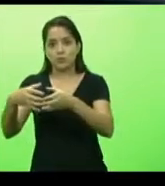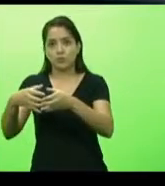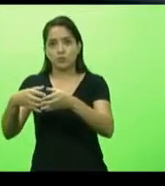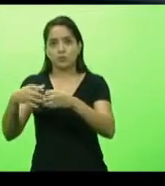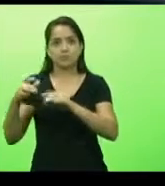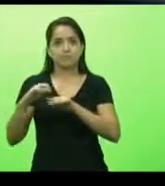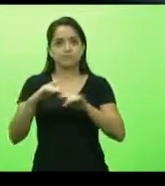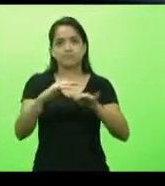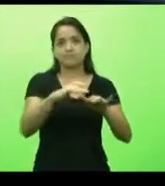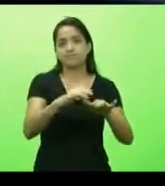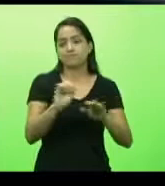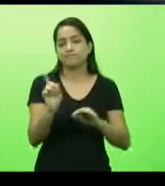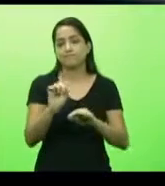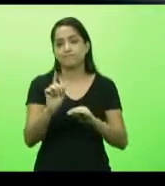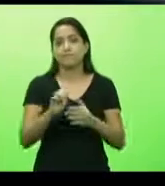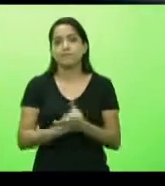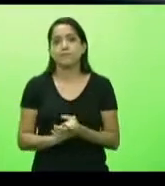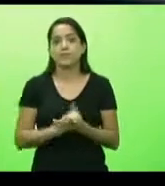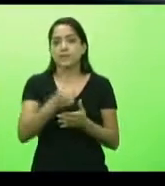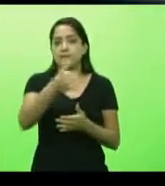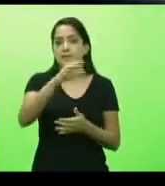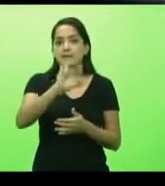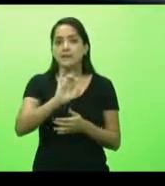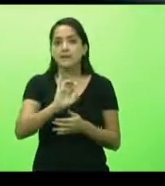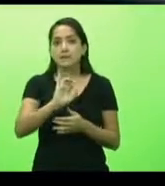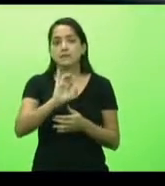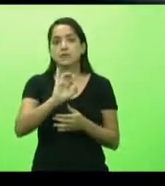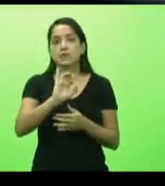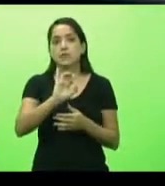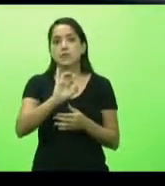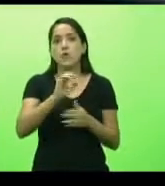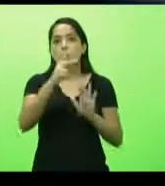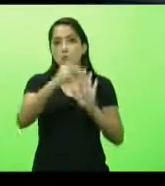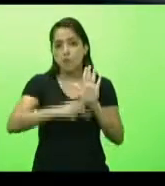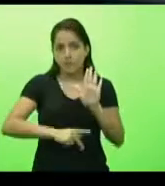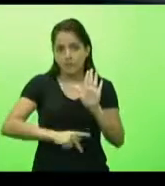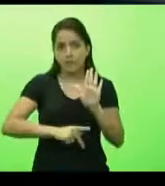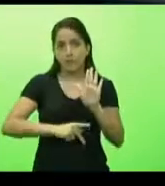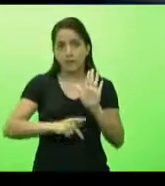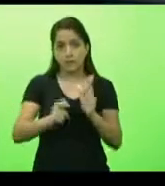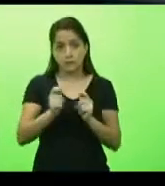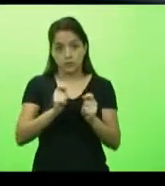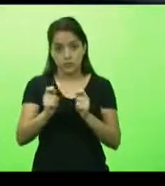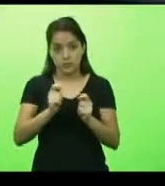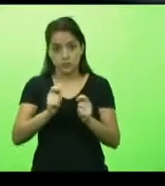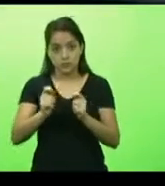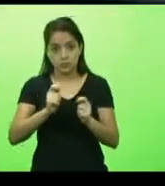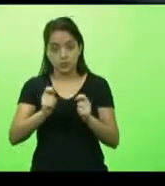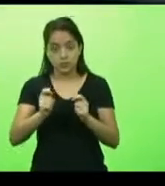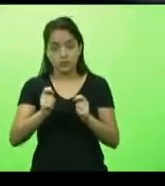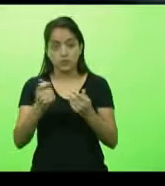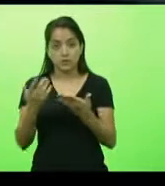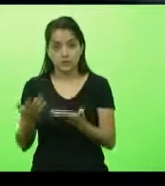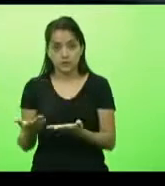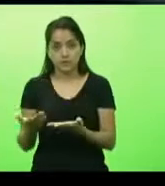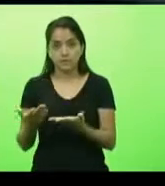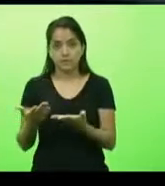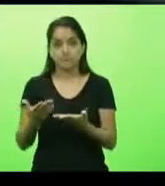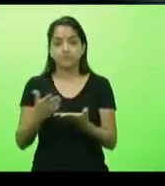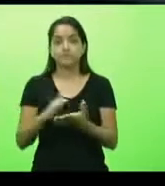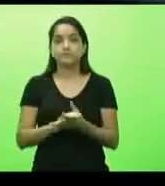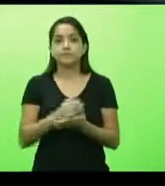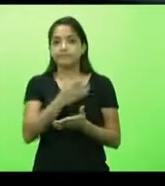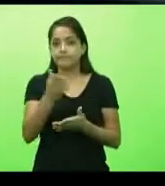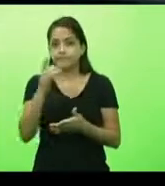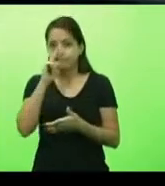alunos ao mesmo tempo. Décimo, o Plancom, plano de contingência, é o único atenuante para essa situação de